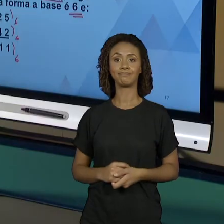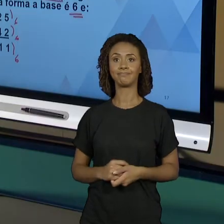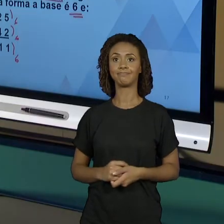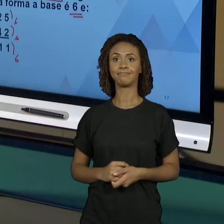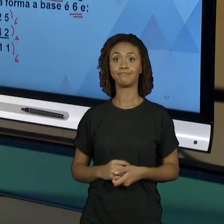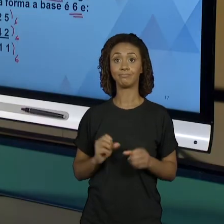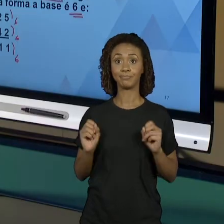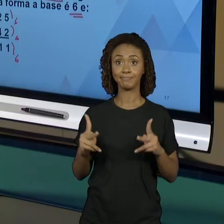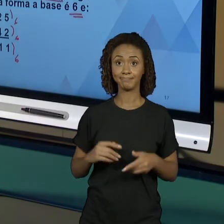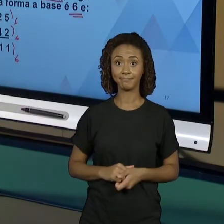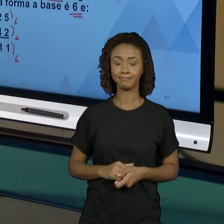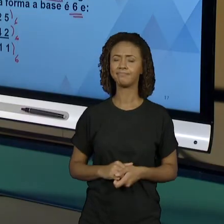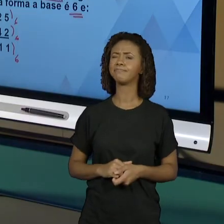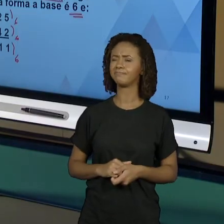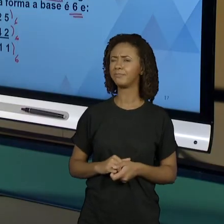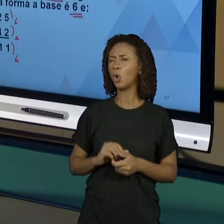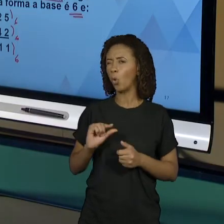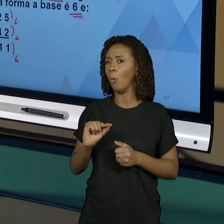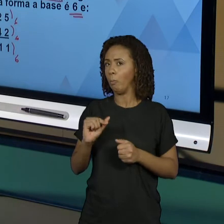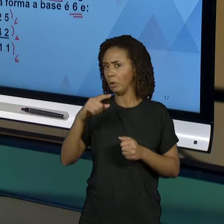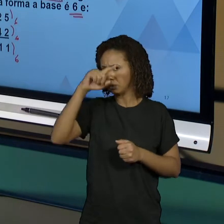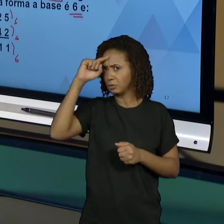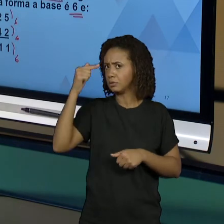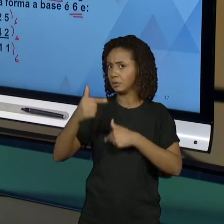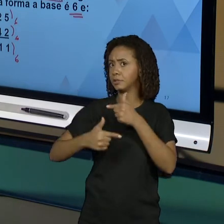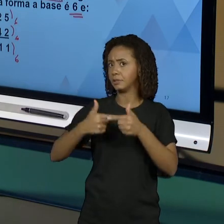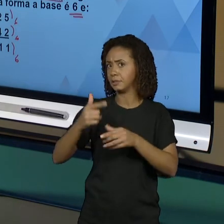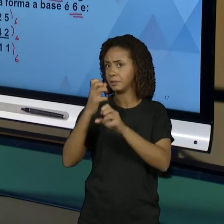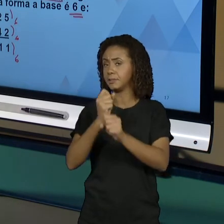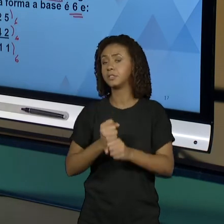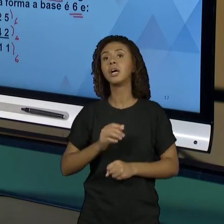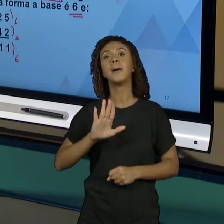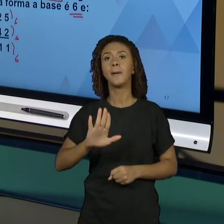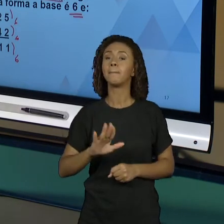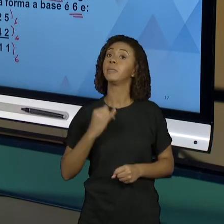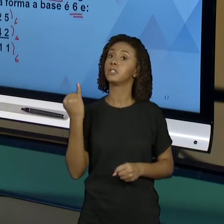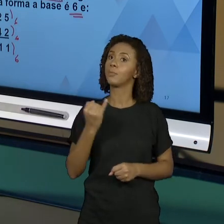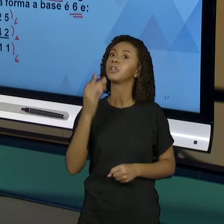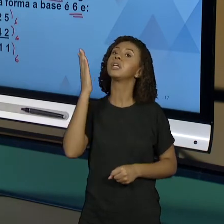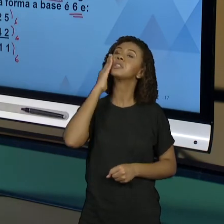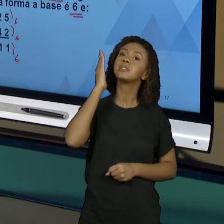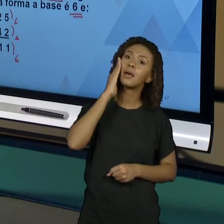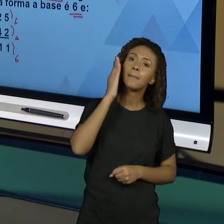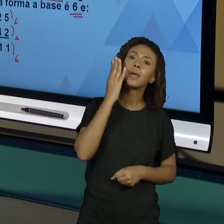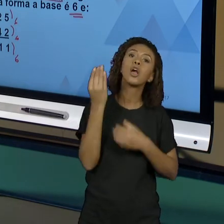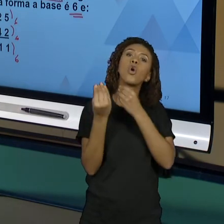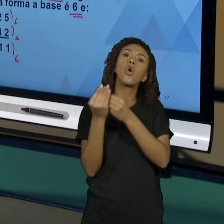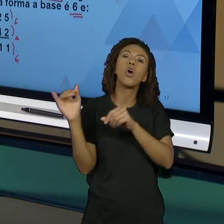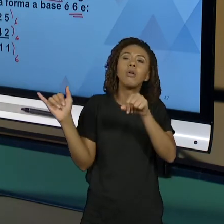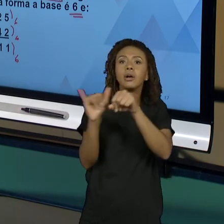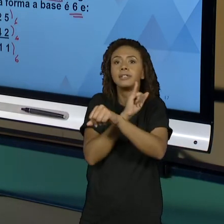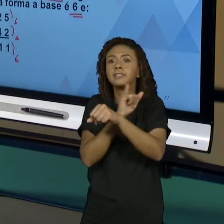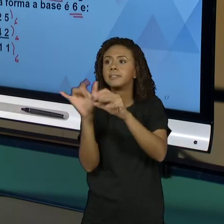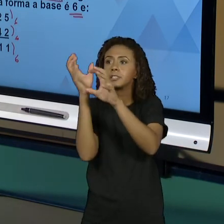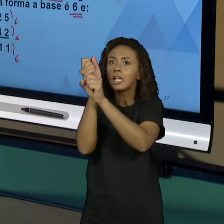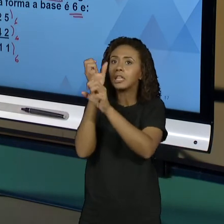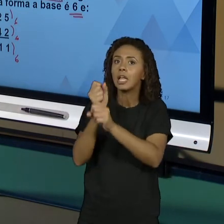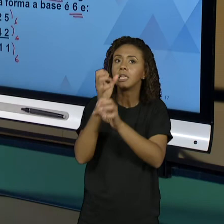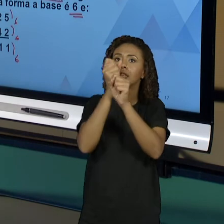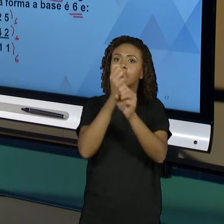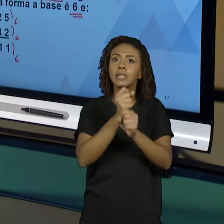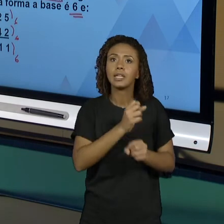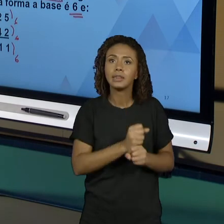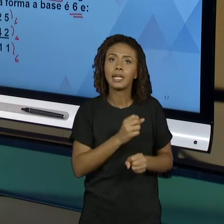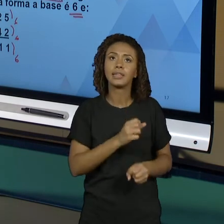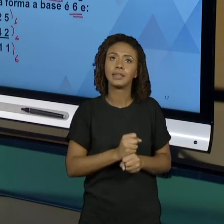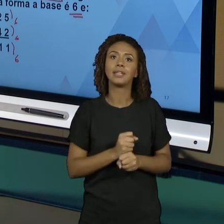ok? é um pouquinho mais trabalhoso mas veja que aí é importante a gente estar sabendo exatamente como é que a gente faz a soma e a história do